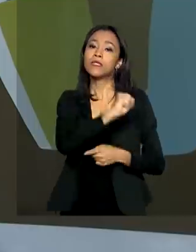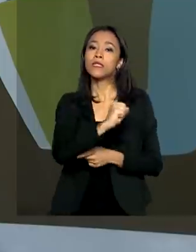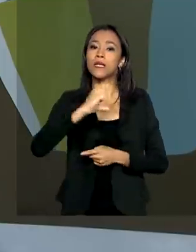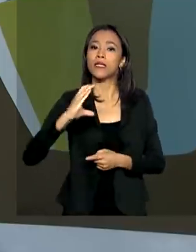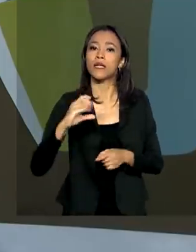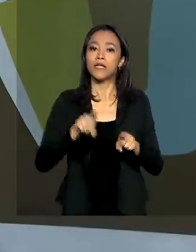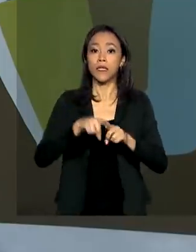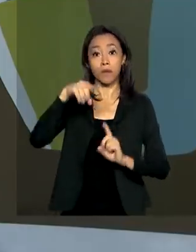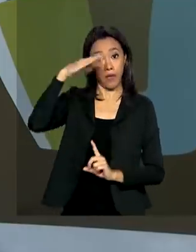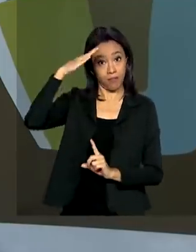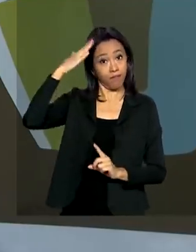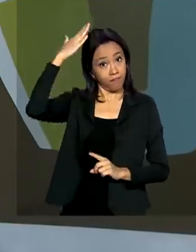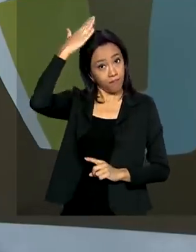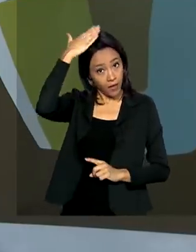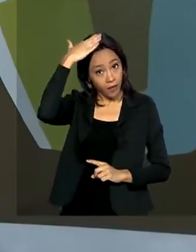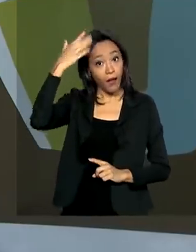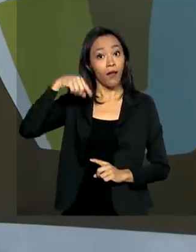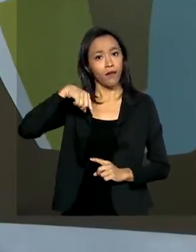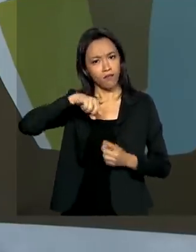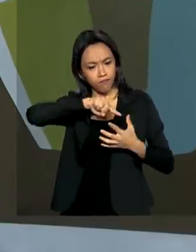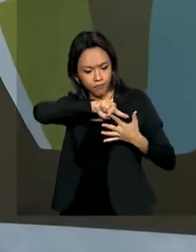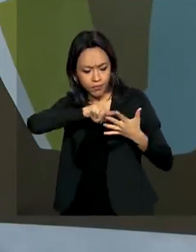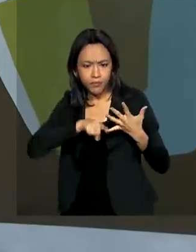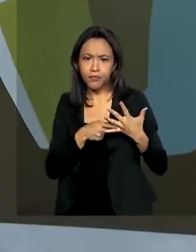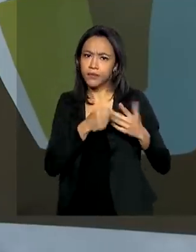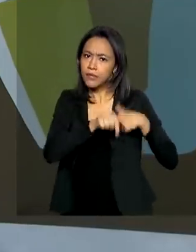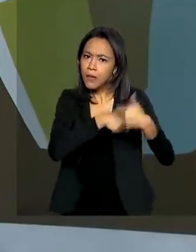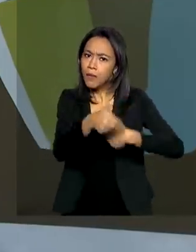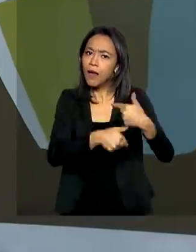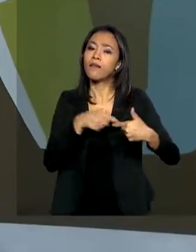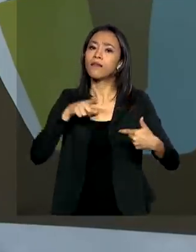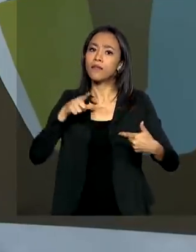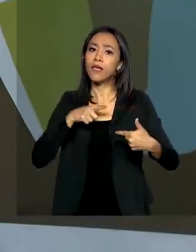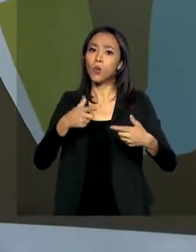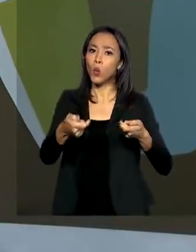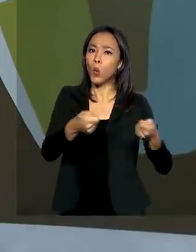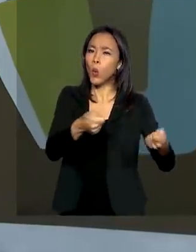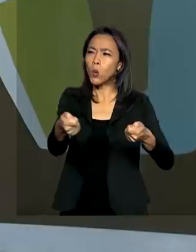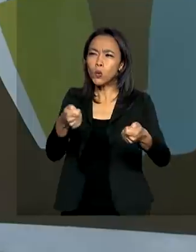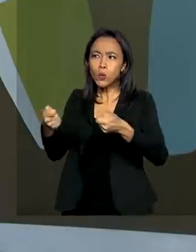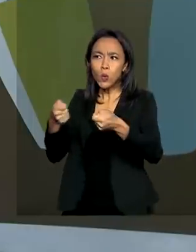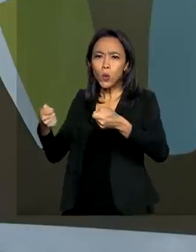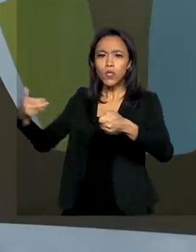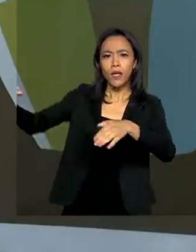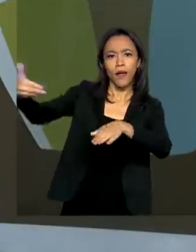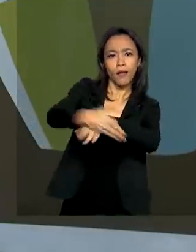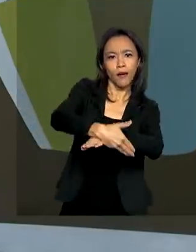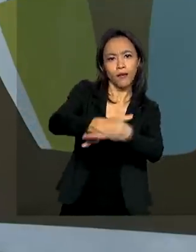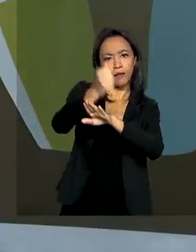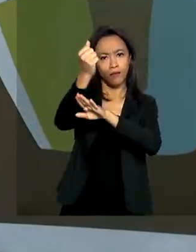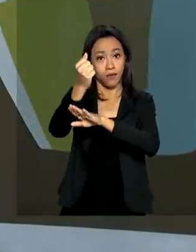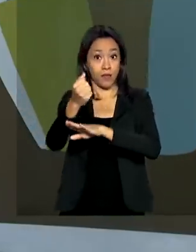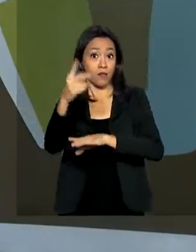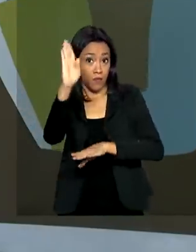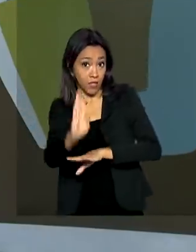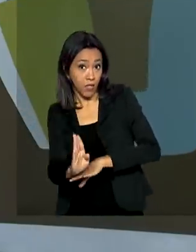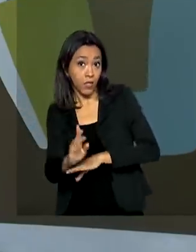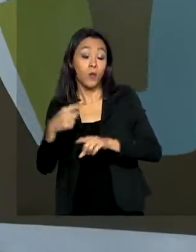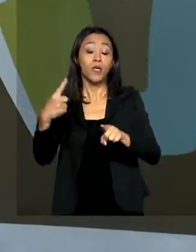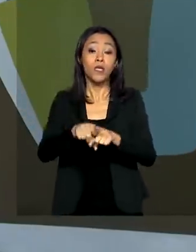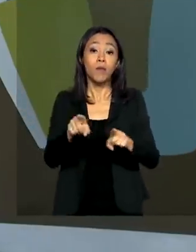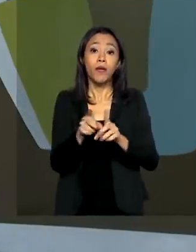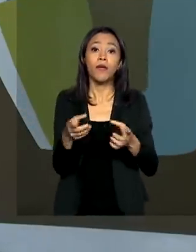e Paraná. E entre essas ações a gente destaca o controle de acesso das fronteiras internacionais, a liberação de